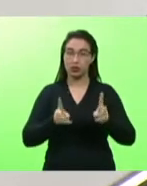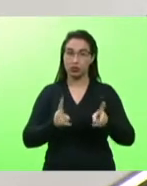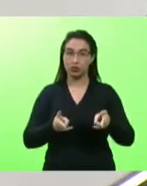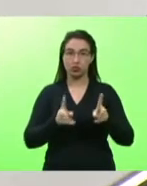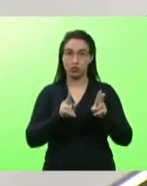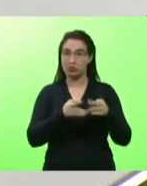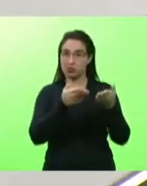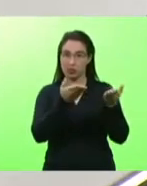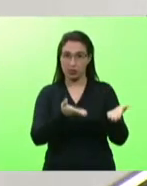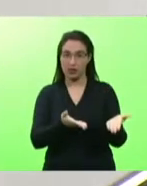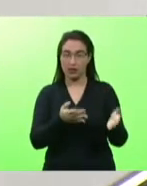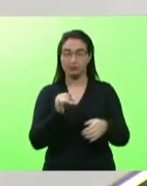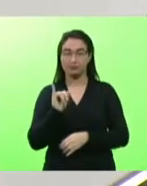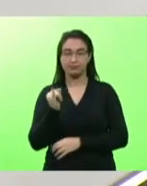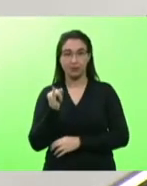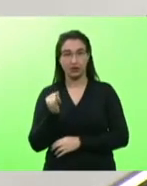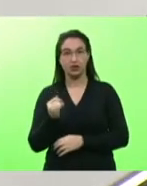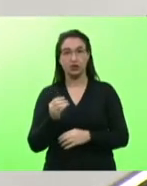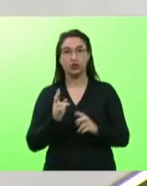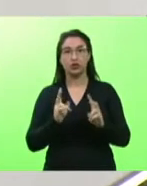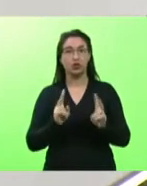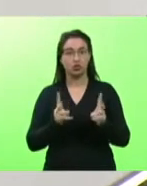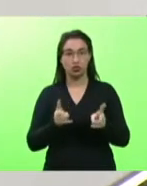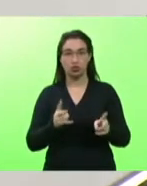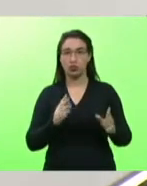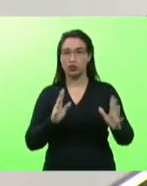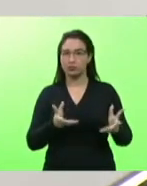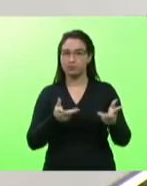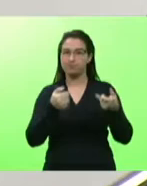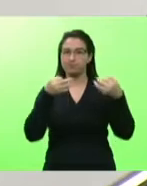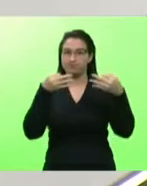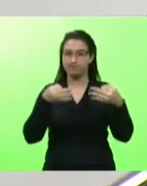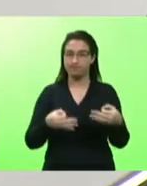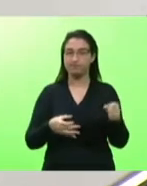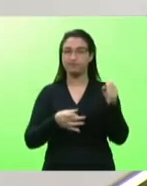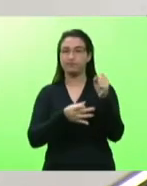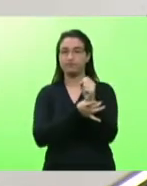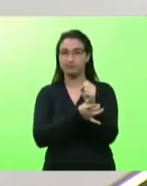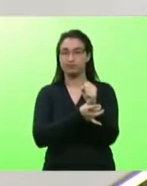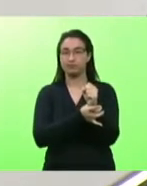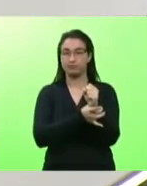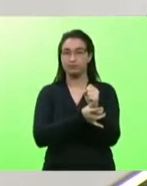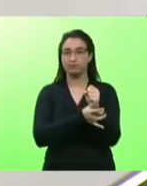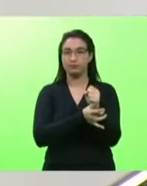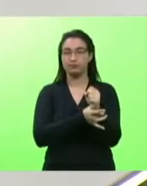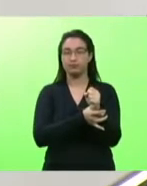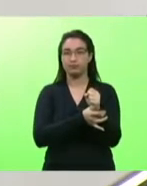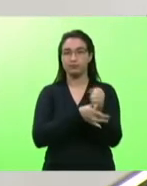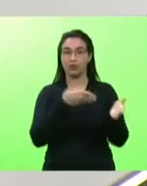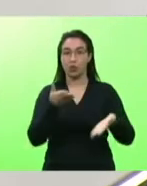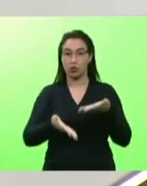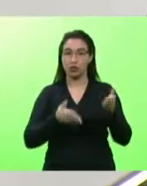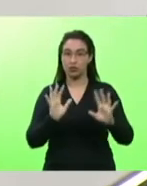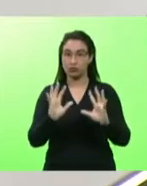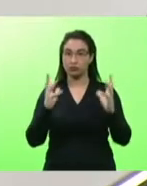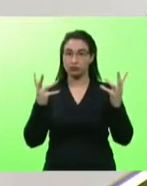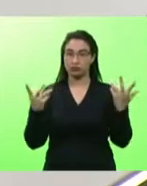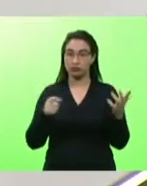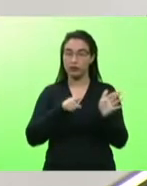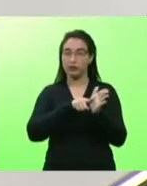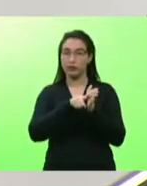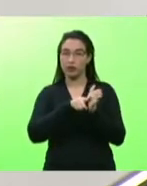zelando, então, para que ela continue zelando pela eficiência, segurança e sustentabilidade, fiscalizando a execução das